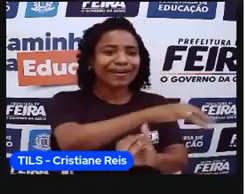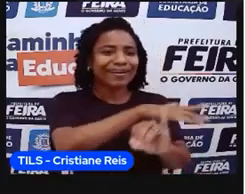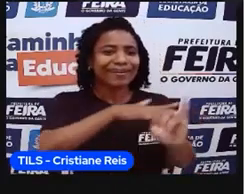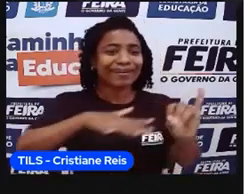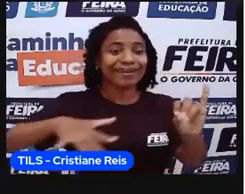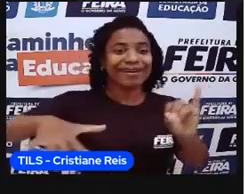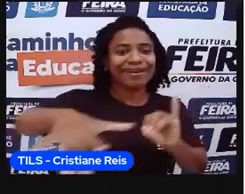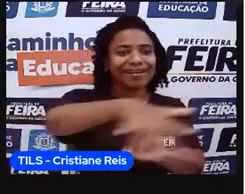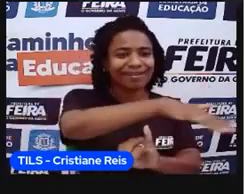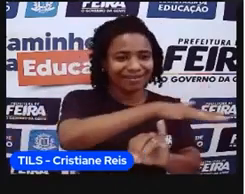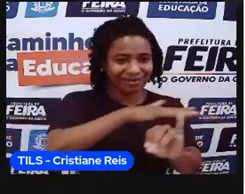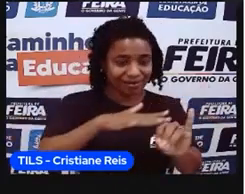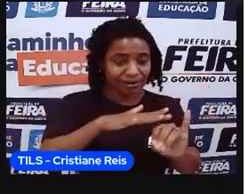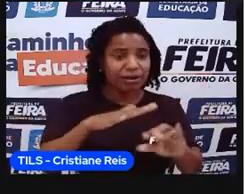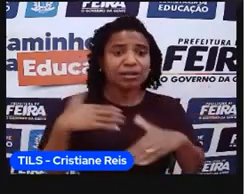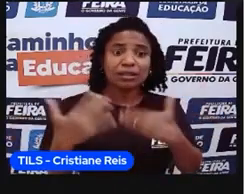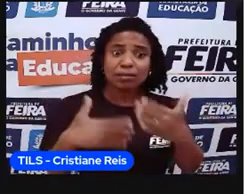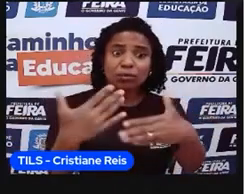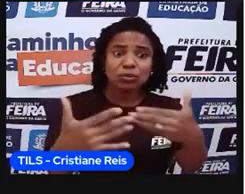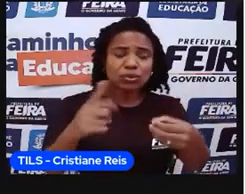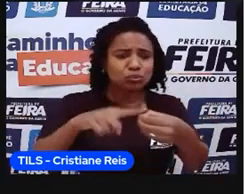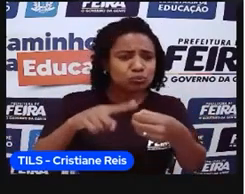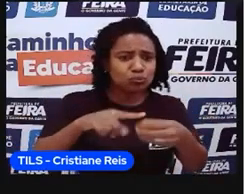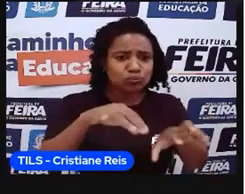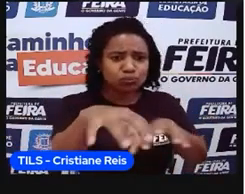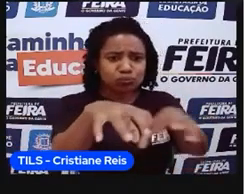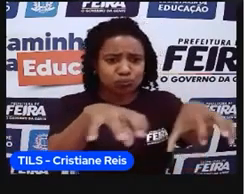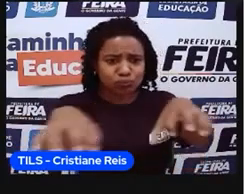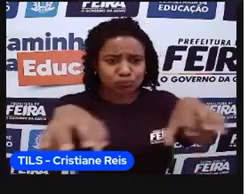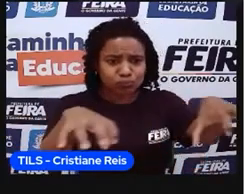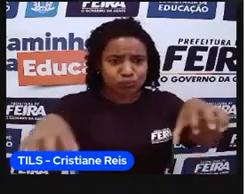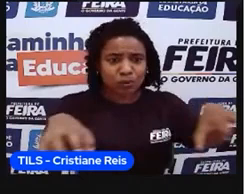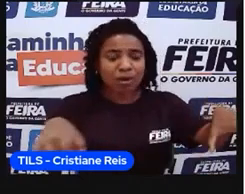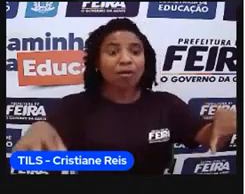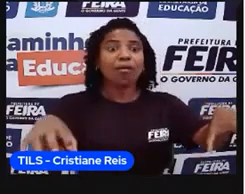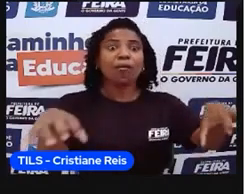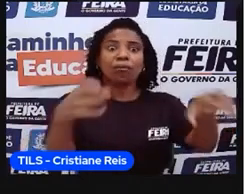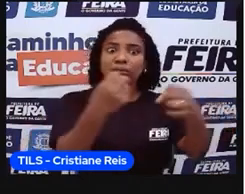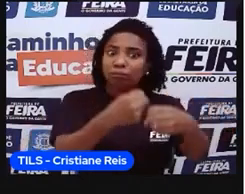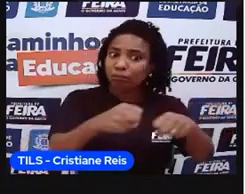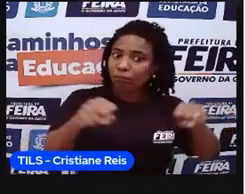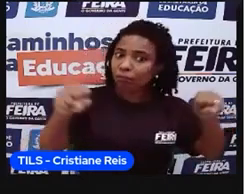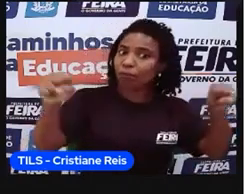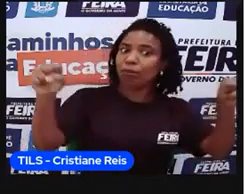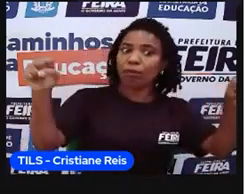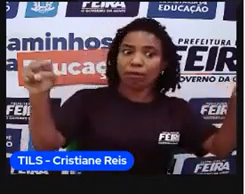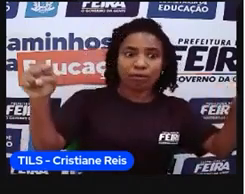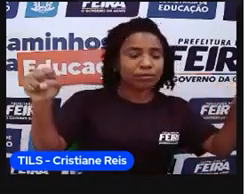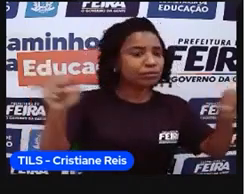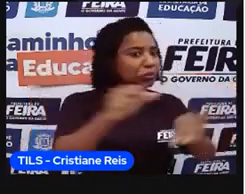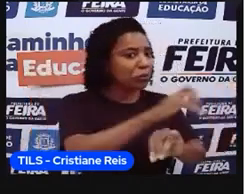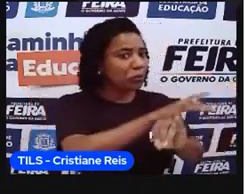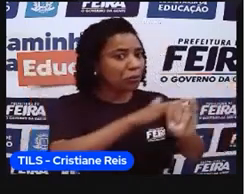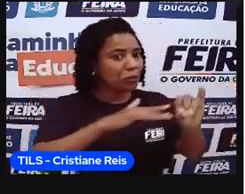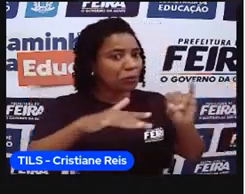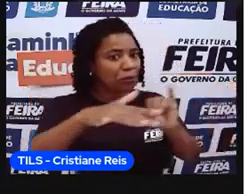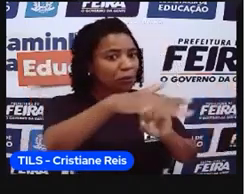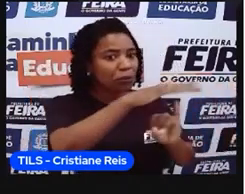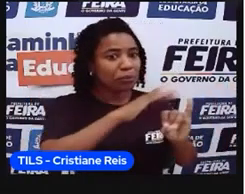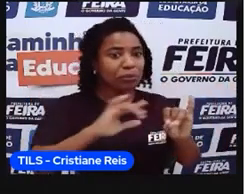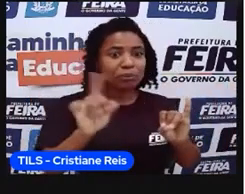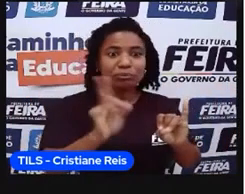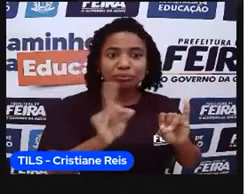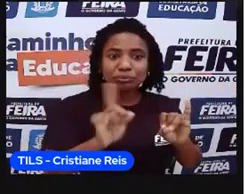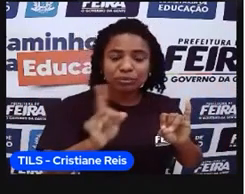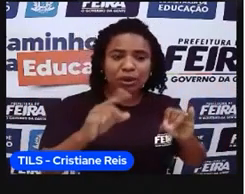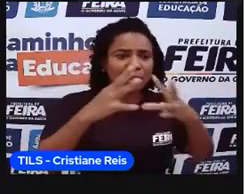quando começaram o processo de interiorização, foi que eles descobriram que não era uma ilha, né? E que era um continente, que era um território,